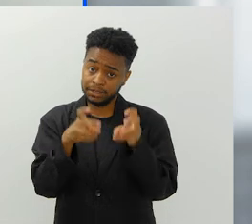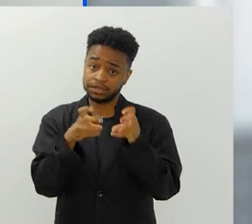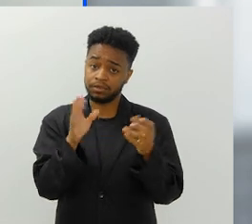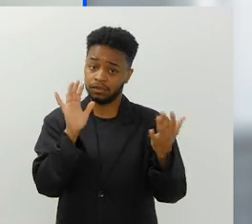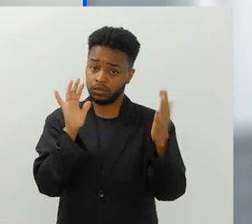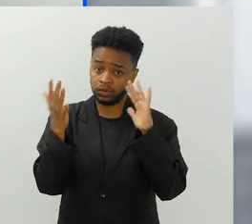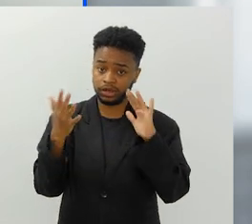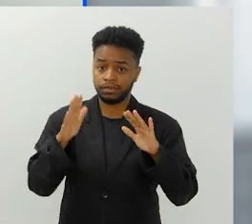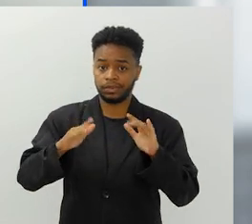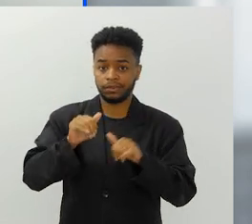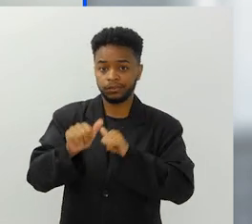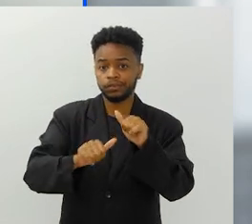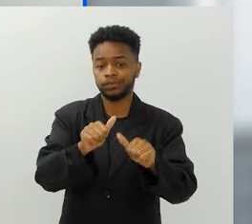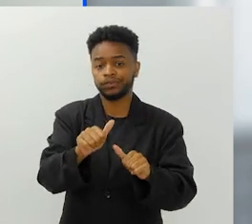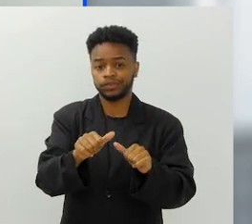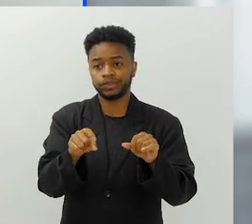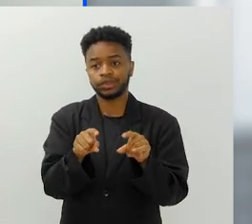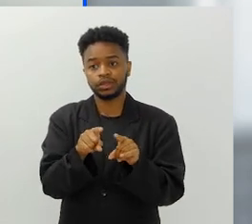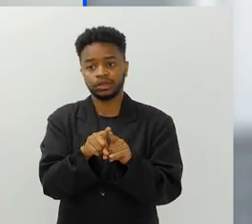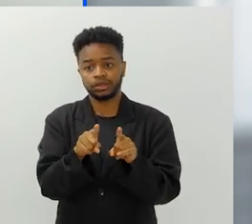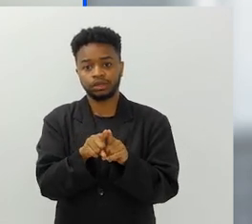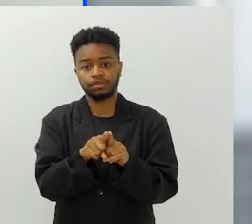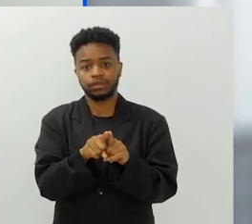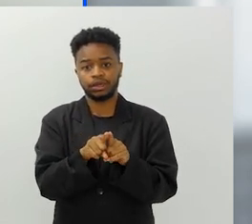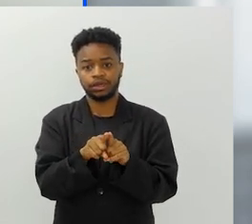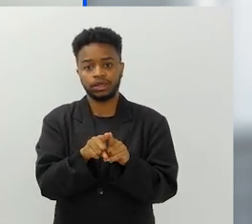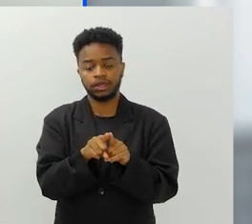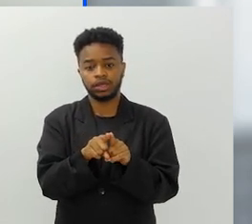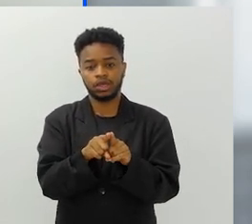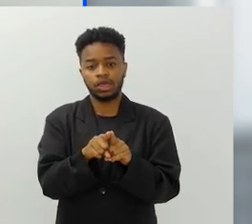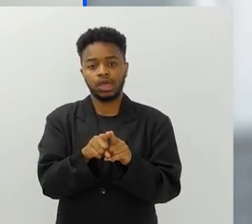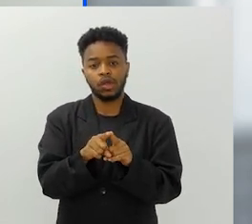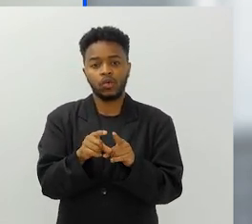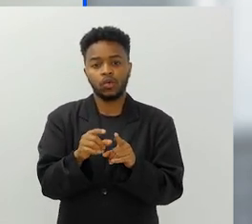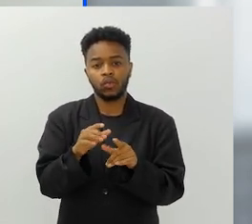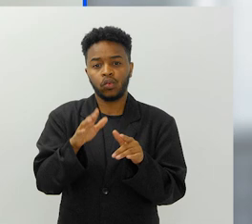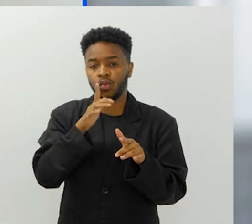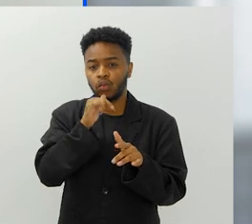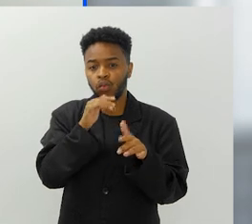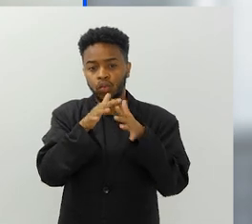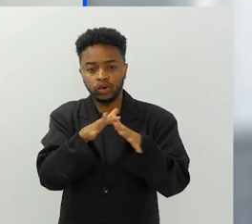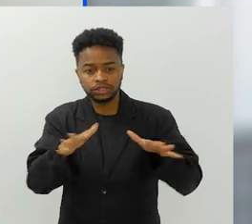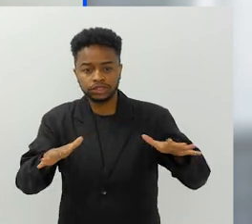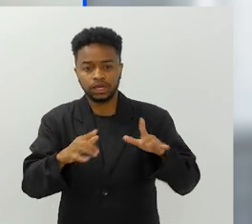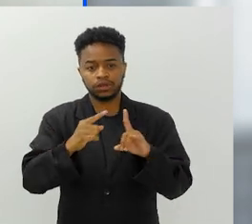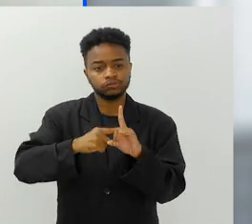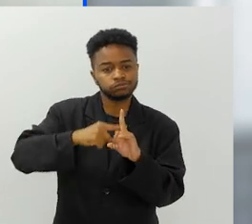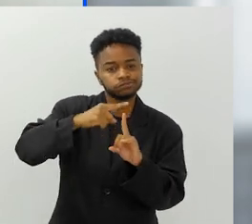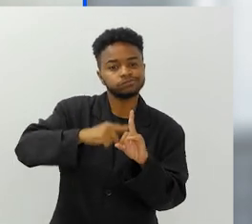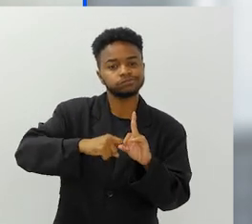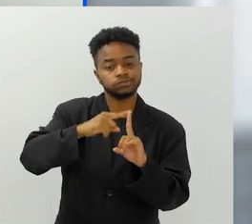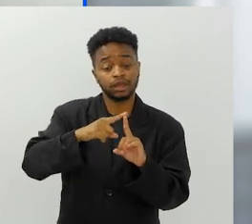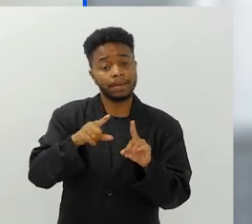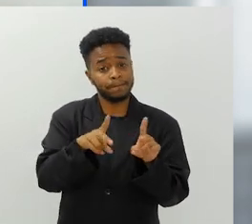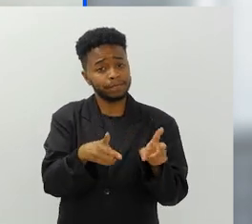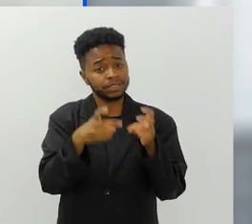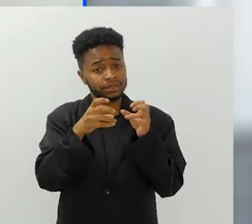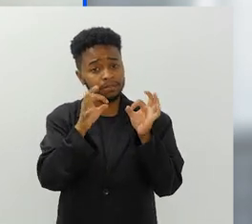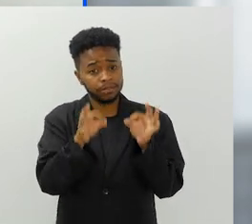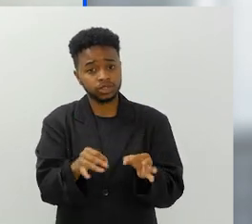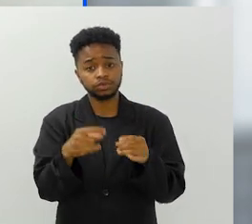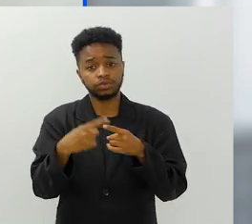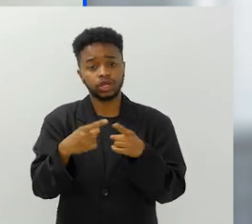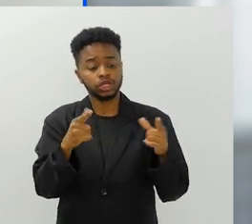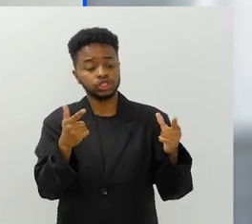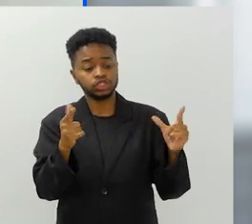percebendo a mudança climática e o aquecimento do oceano e tudo mais na pele mesmo, vendo